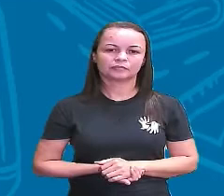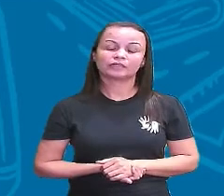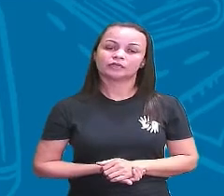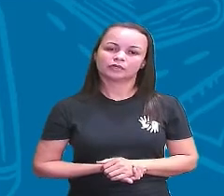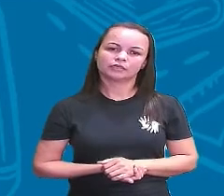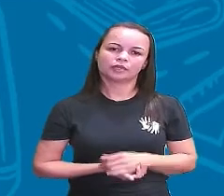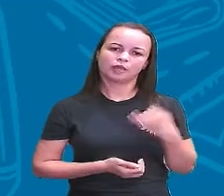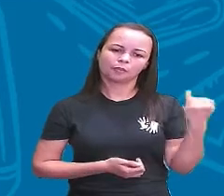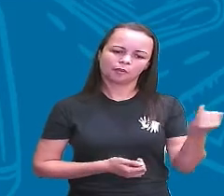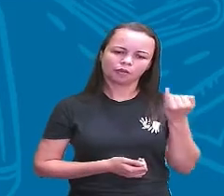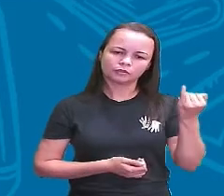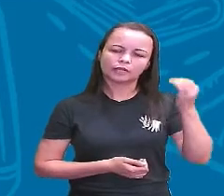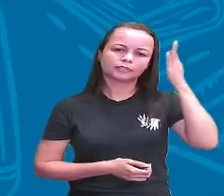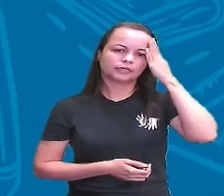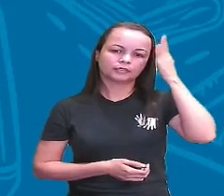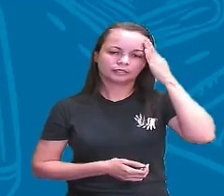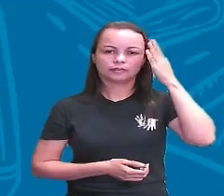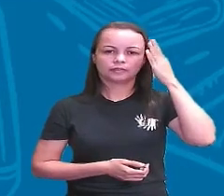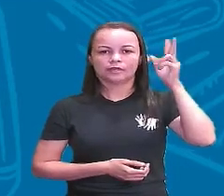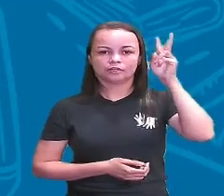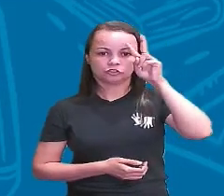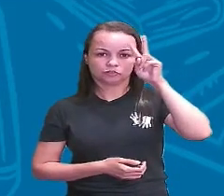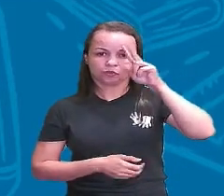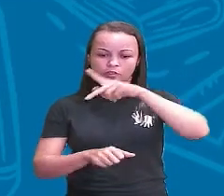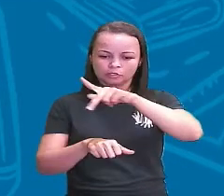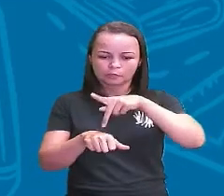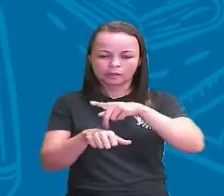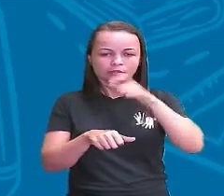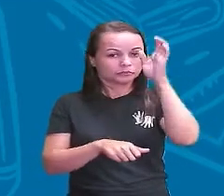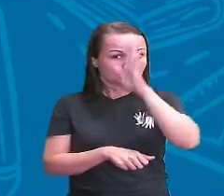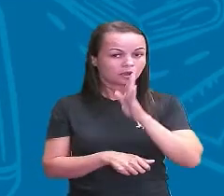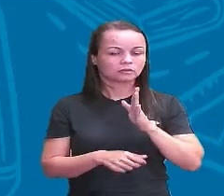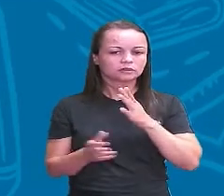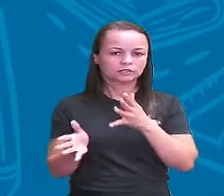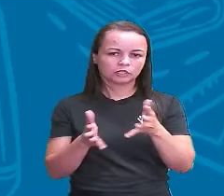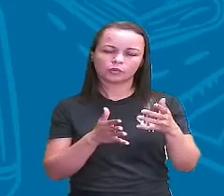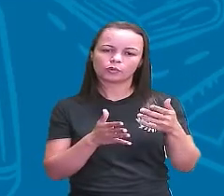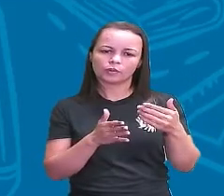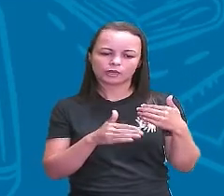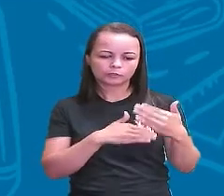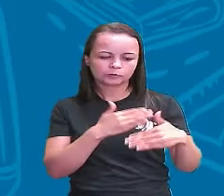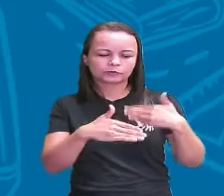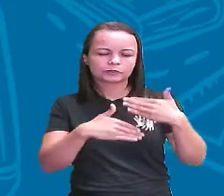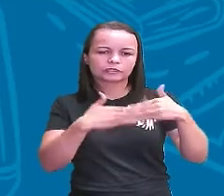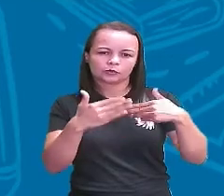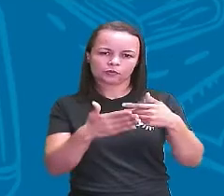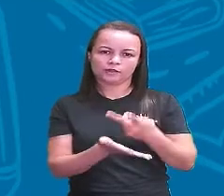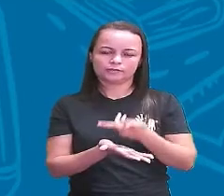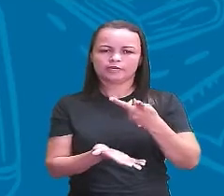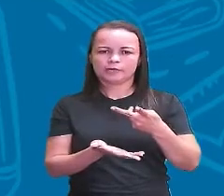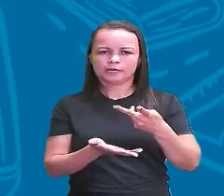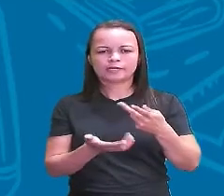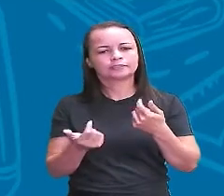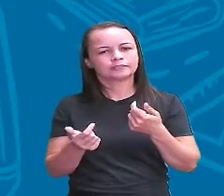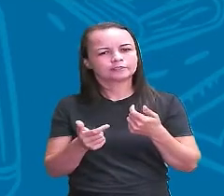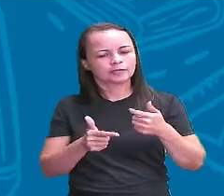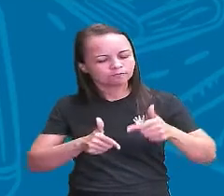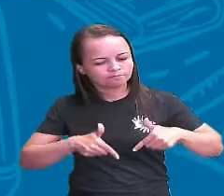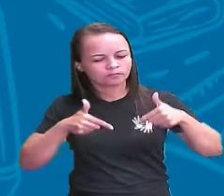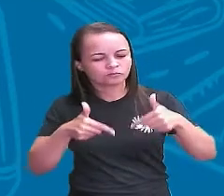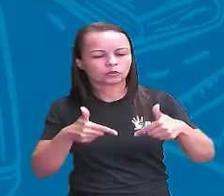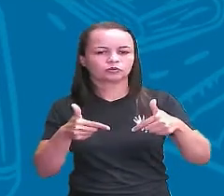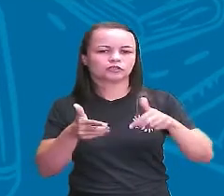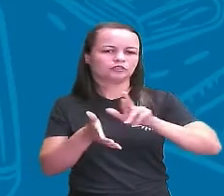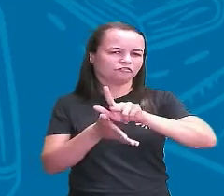força para entender que a história do nosso país ela é consequência de vários fatores da luta de várias de